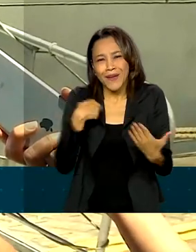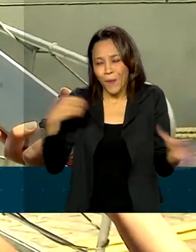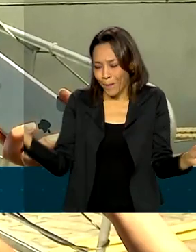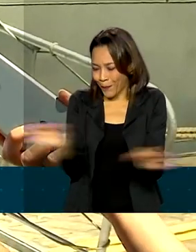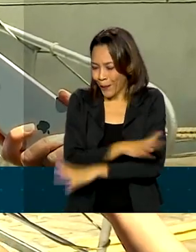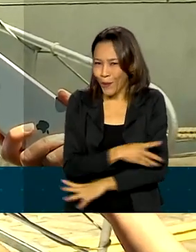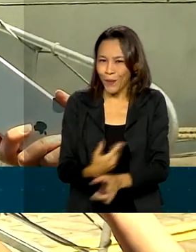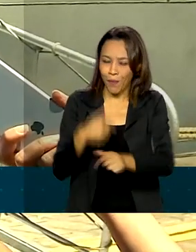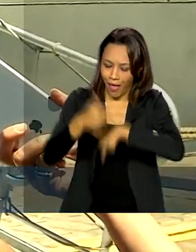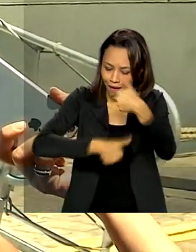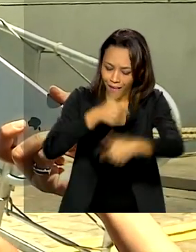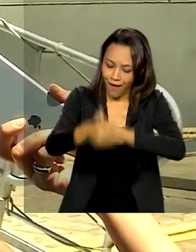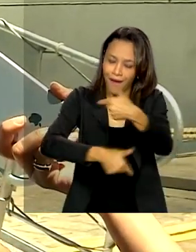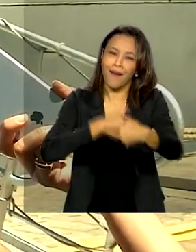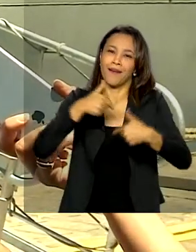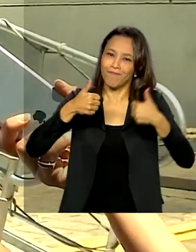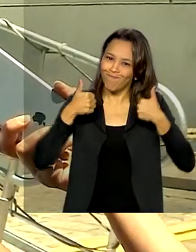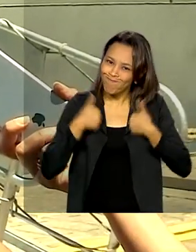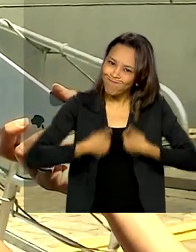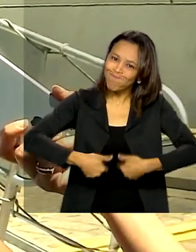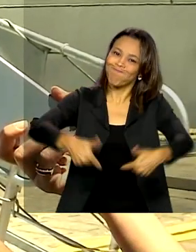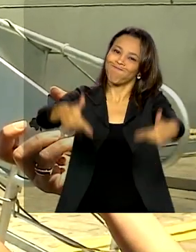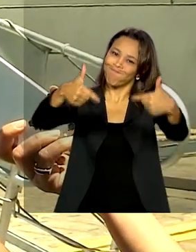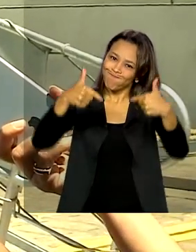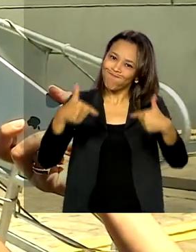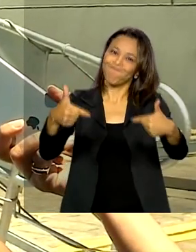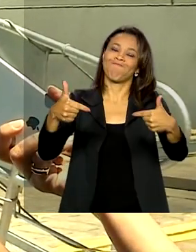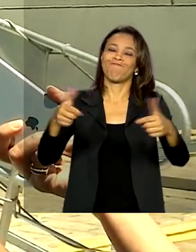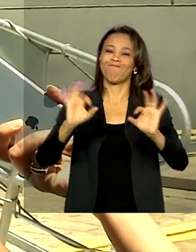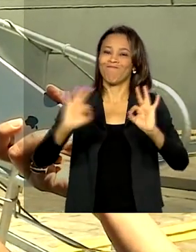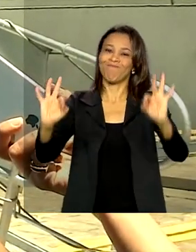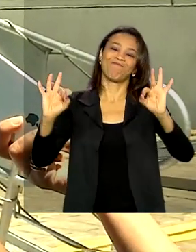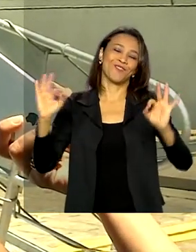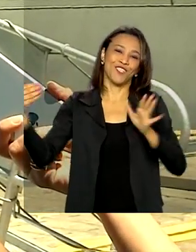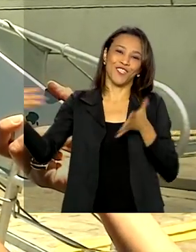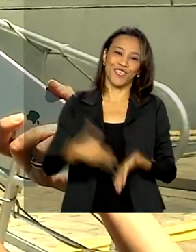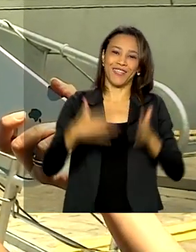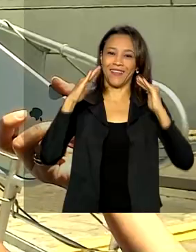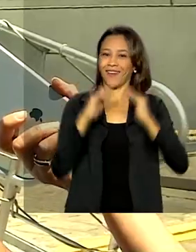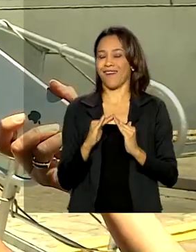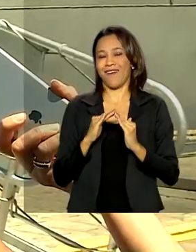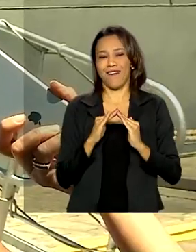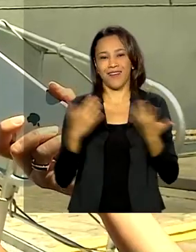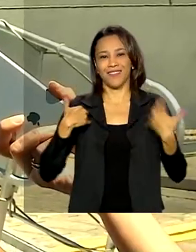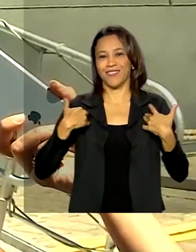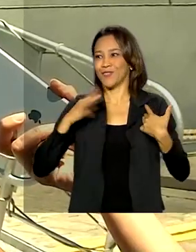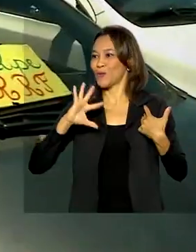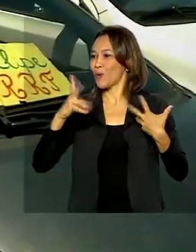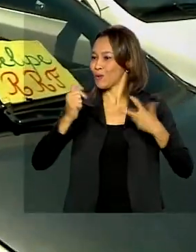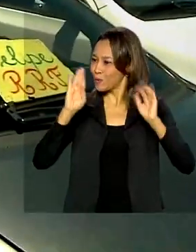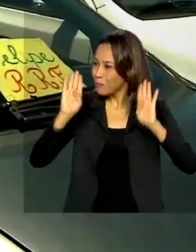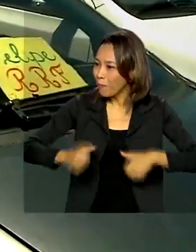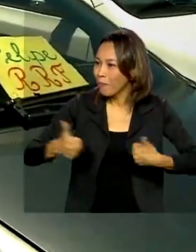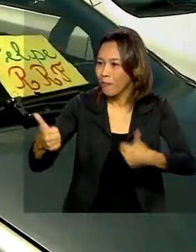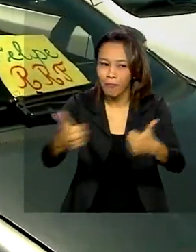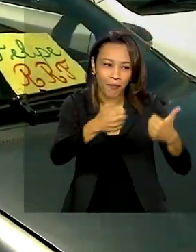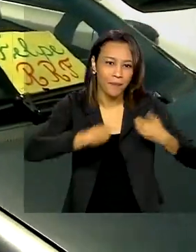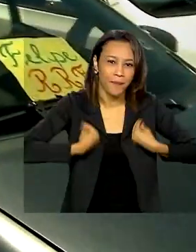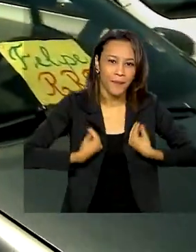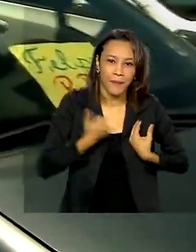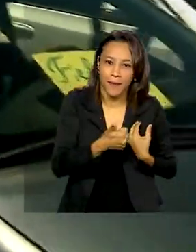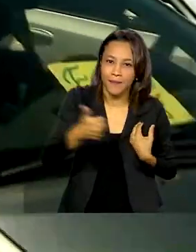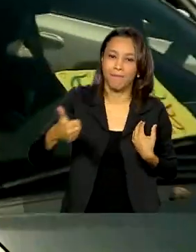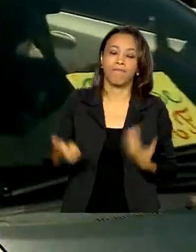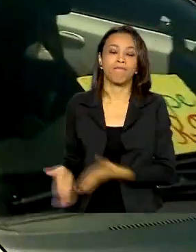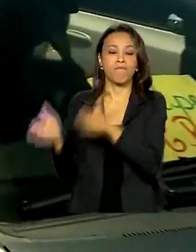melhor forma possível, tendo feito o nosso trabalho de maneira excelente e chegando em casa agora todos sãs e salvos. No estacionamento da